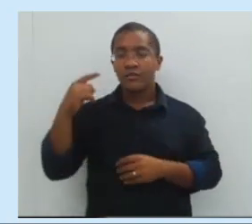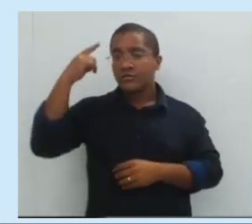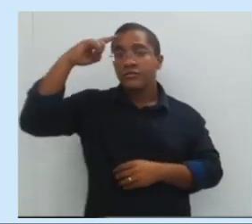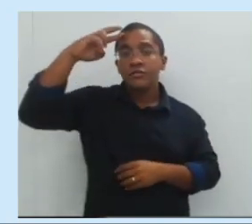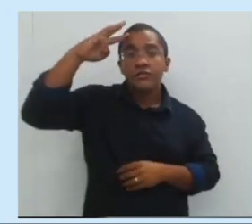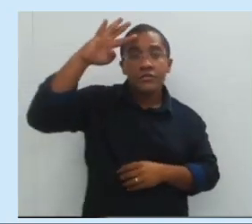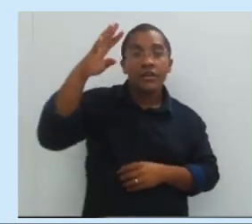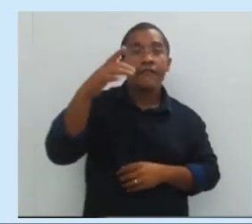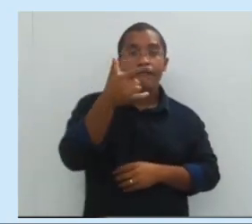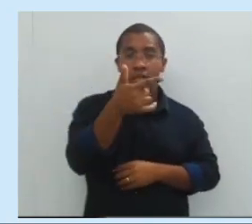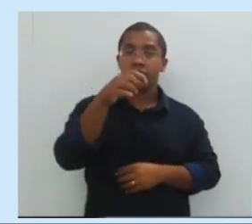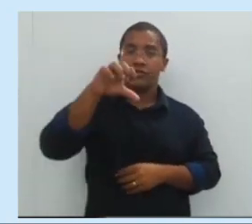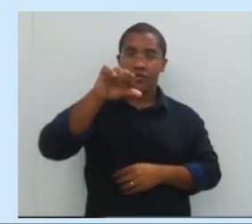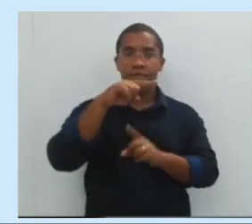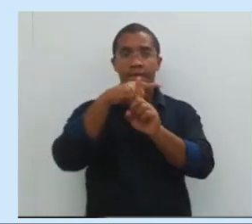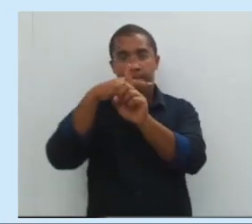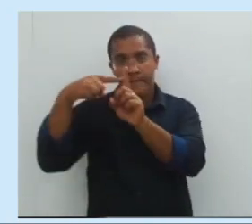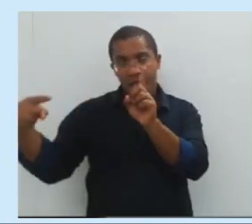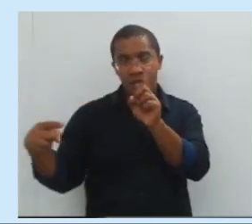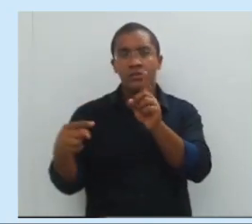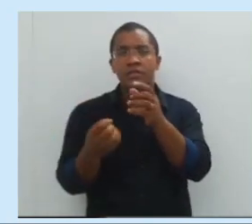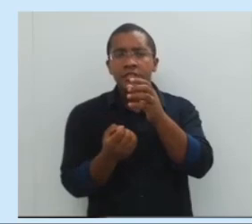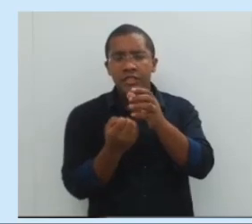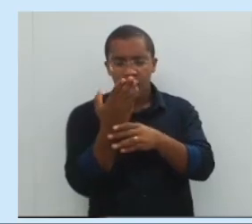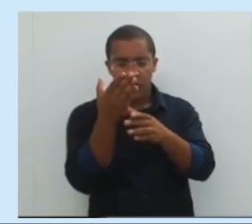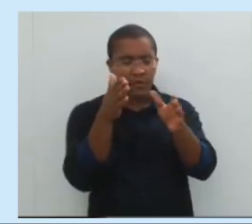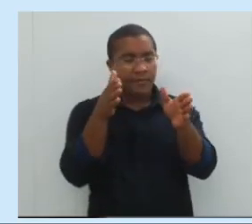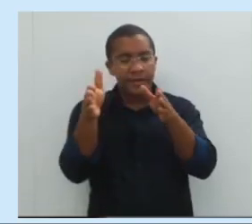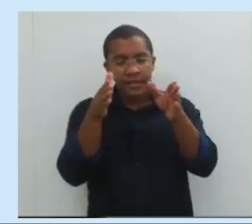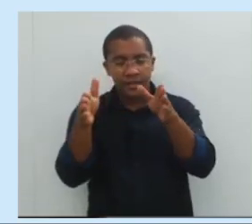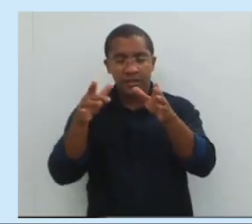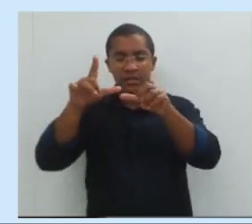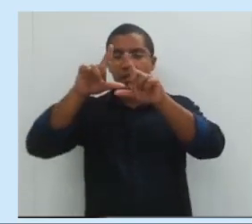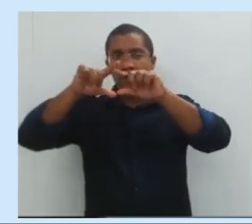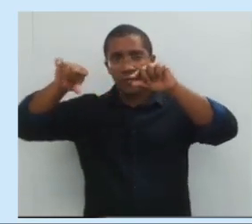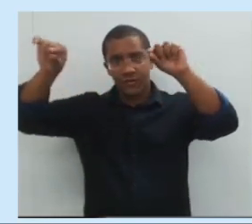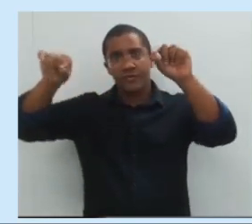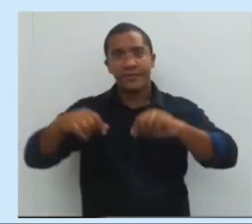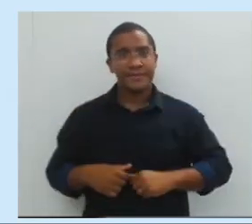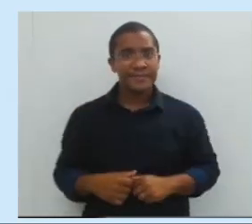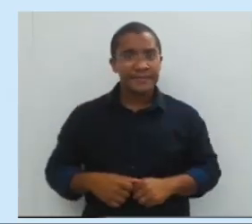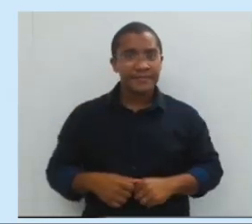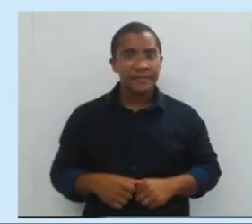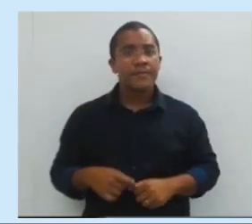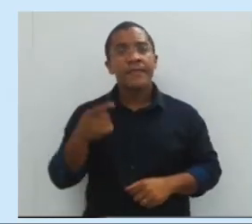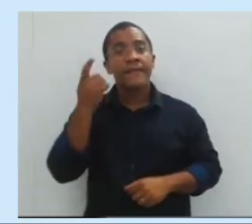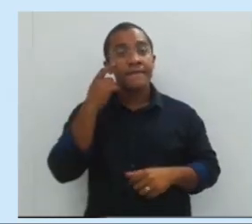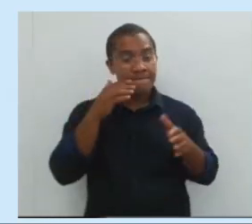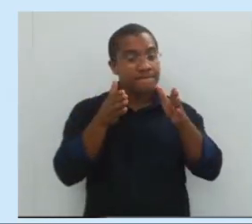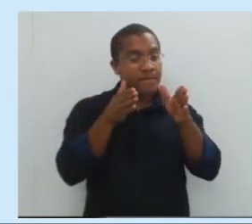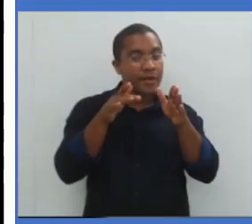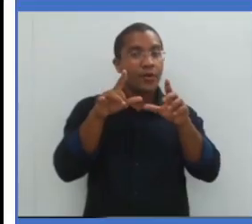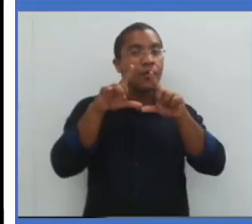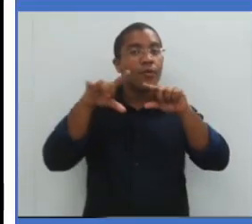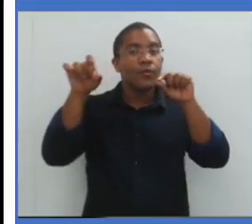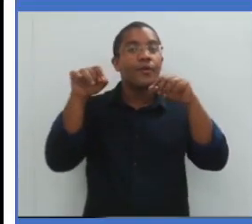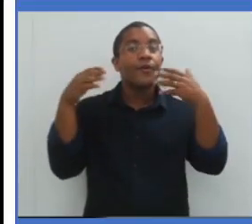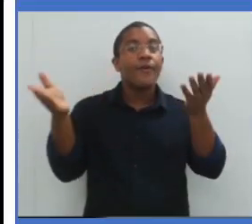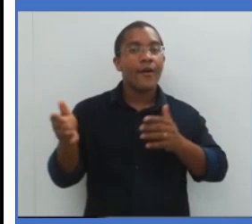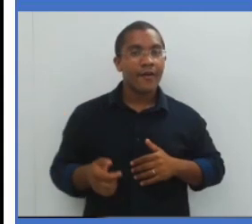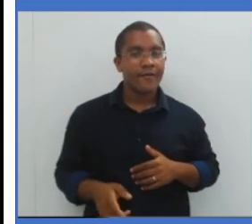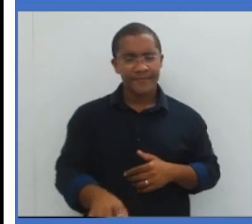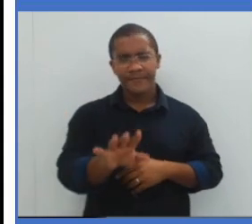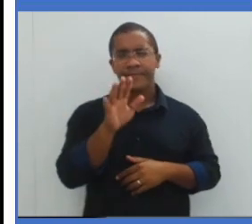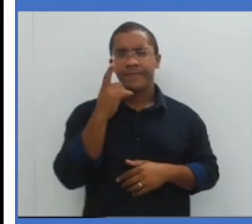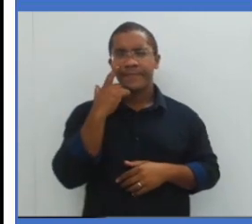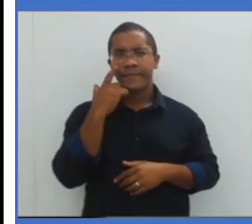de 29 dias e meio e vai dar origem às fases da lua. Vamos lá ver as fases da lua. Bora lá?